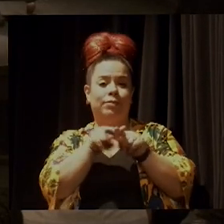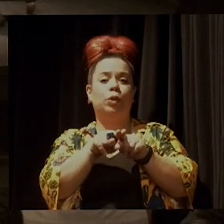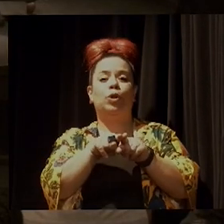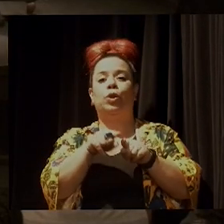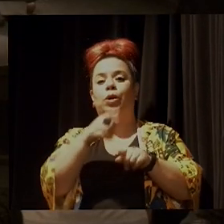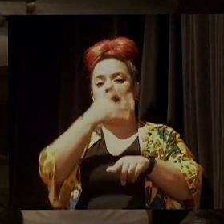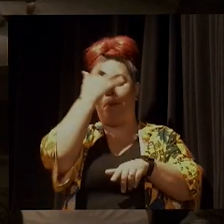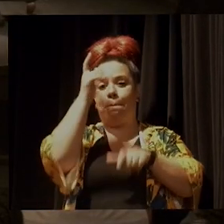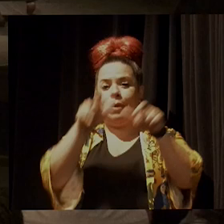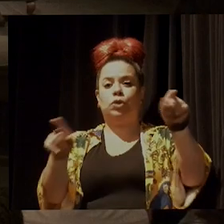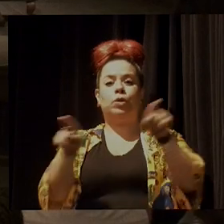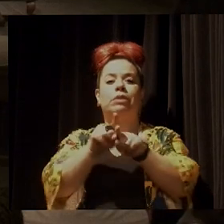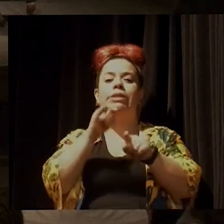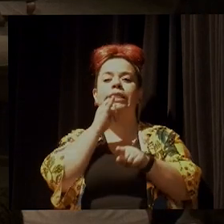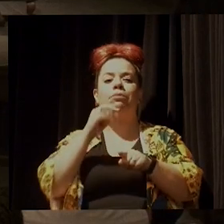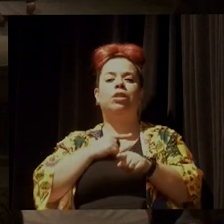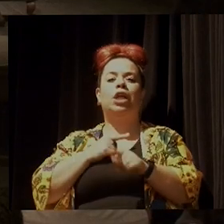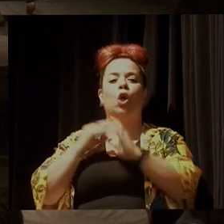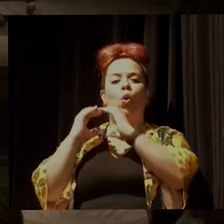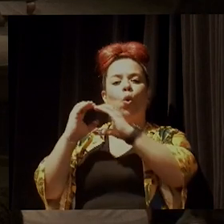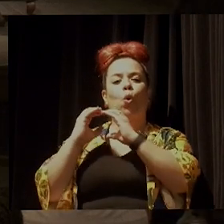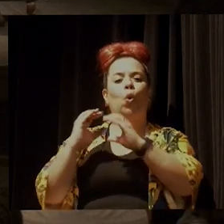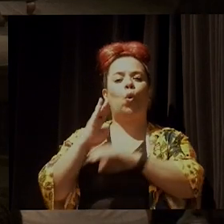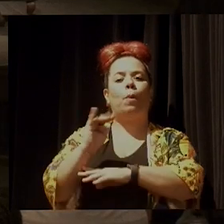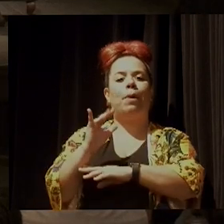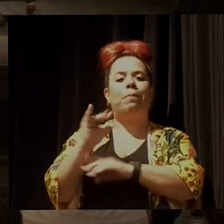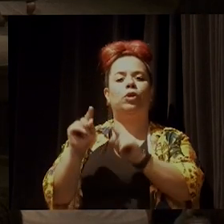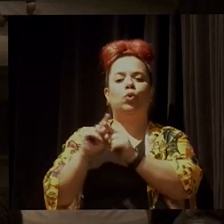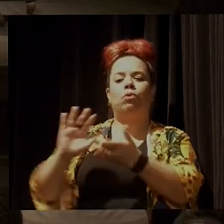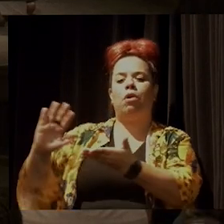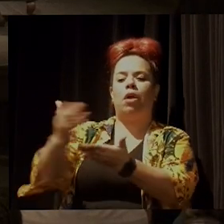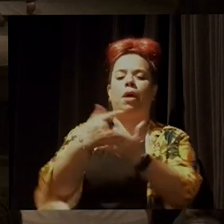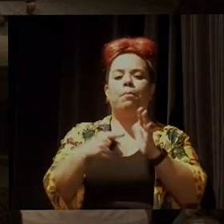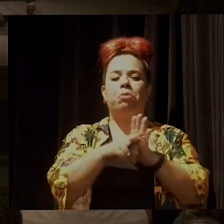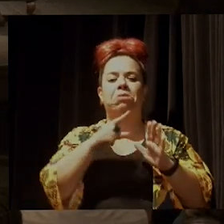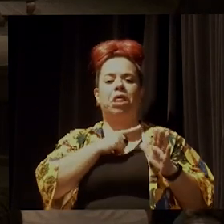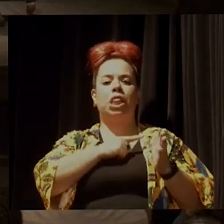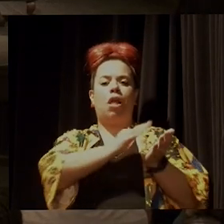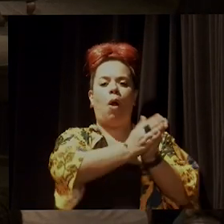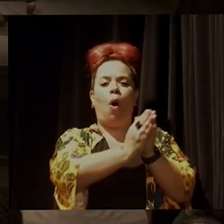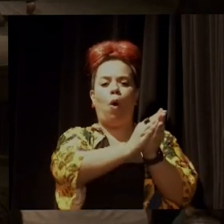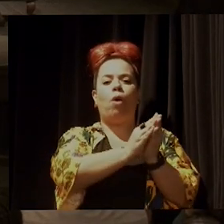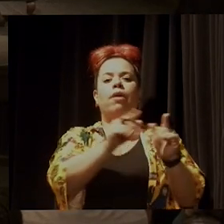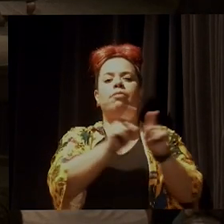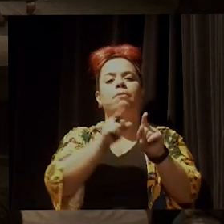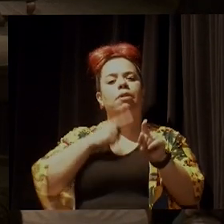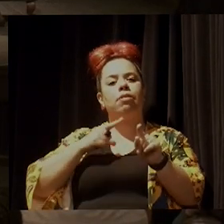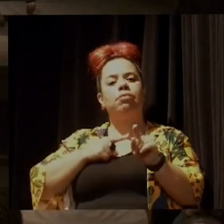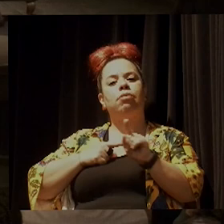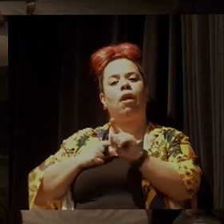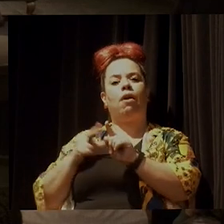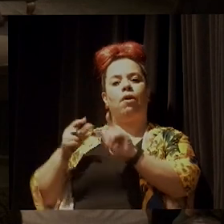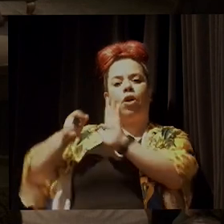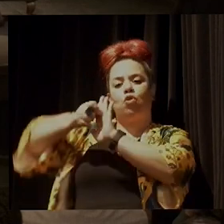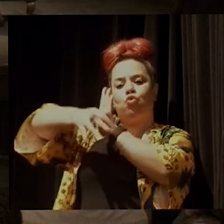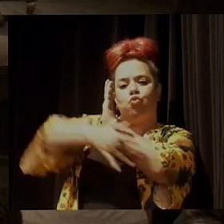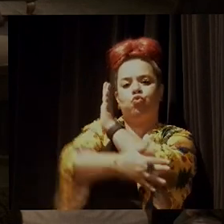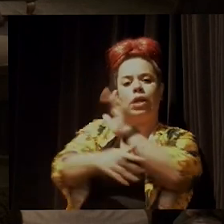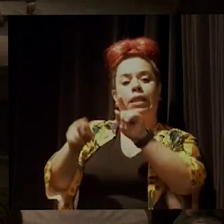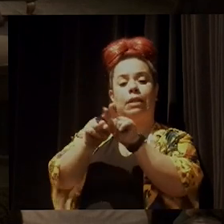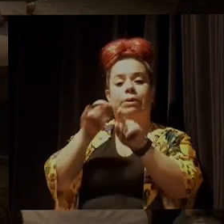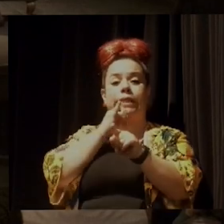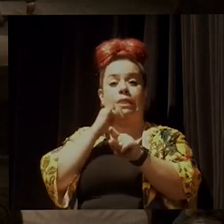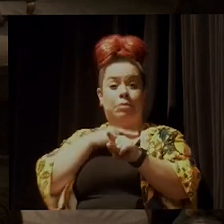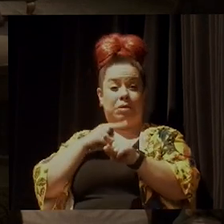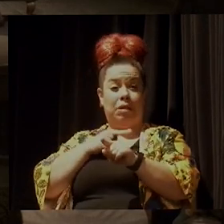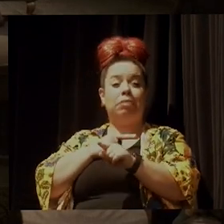catadoras de coco, babassu, é castanheiro, é seringueiro, é açaizeiro, é piaçabeiro,